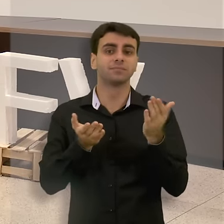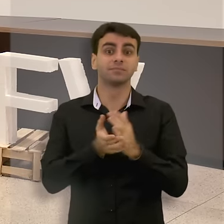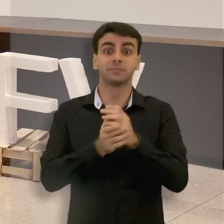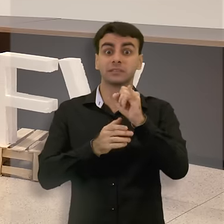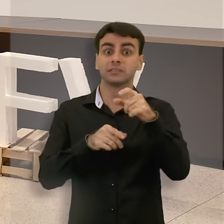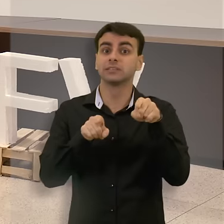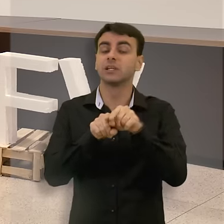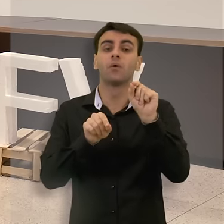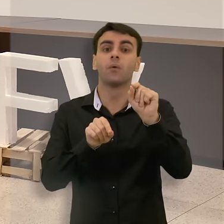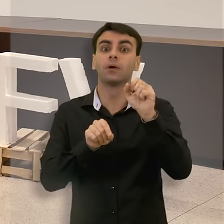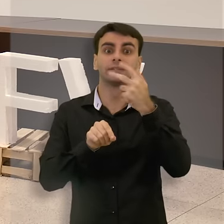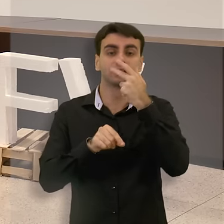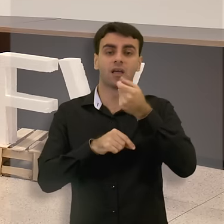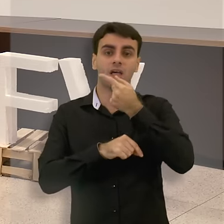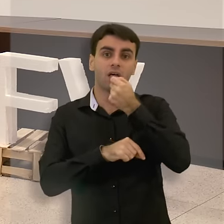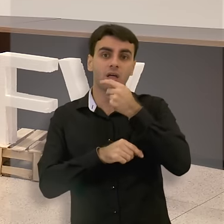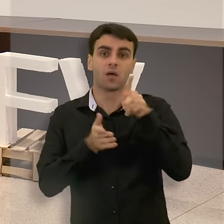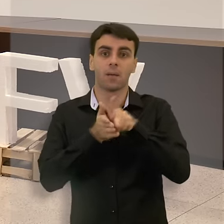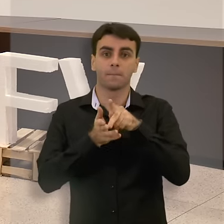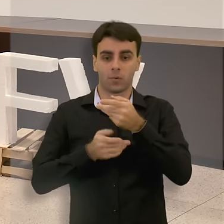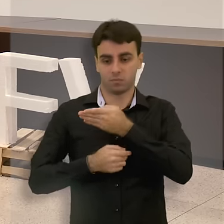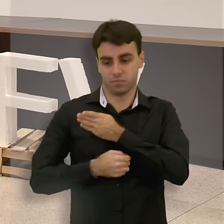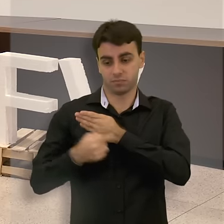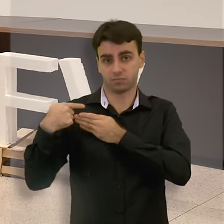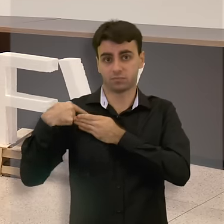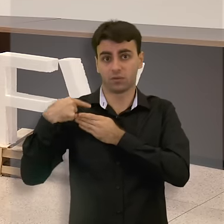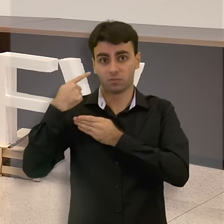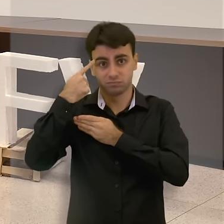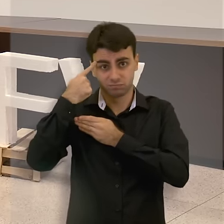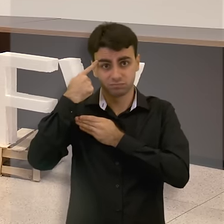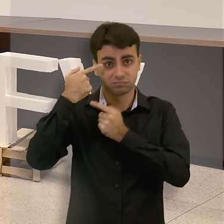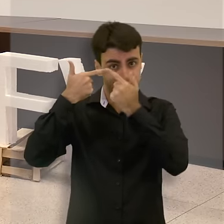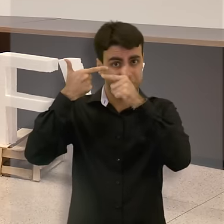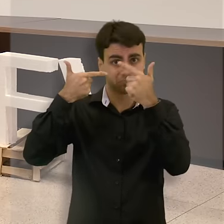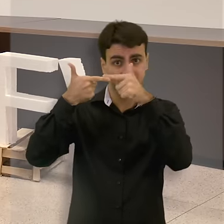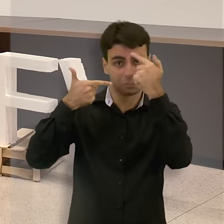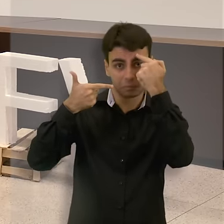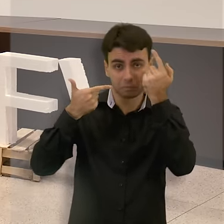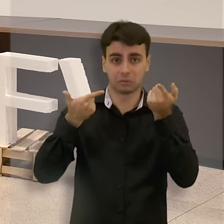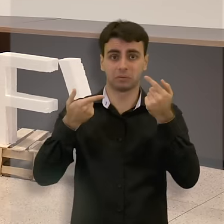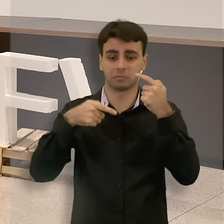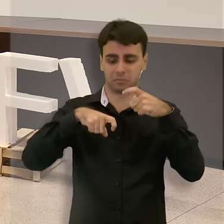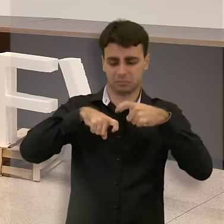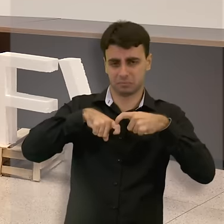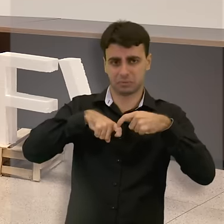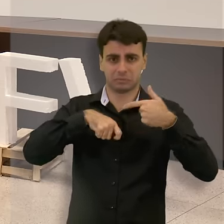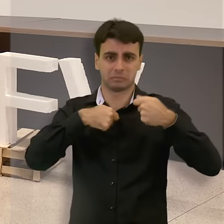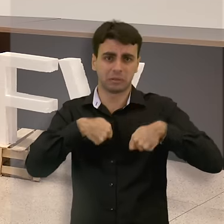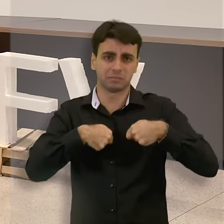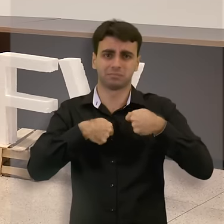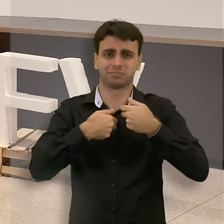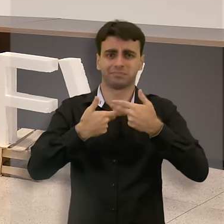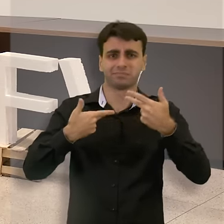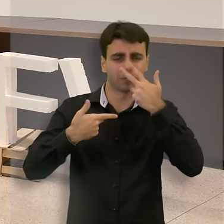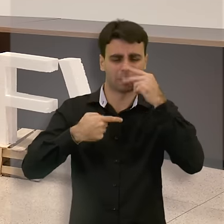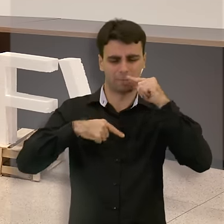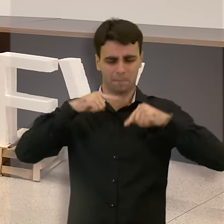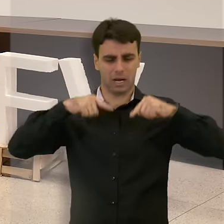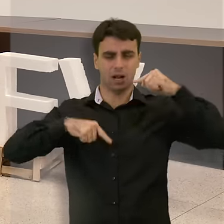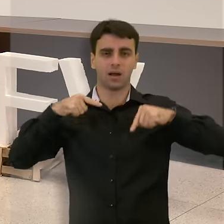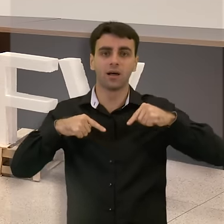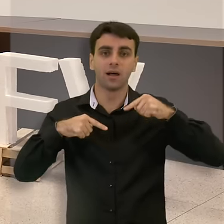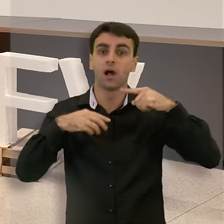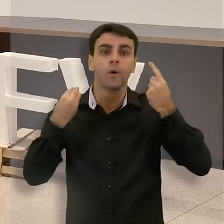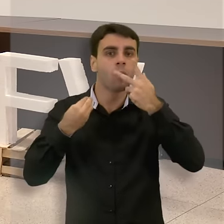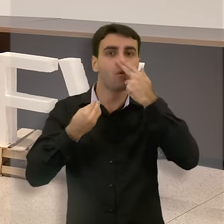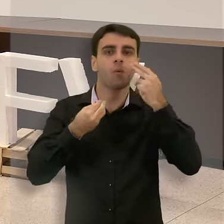sendo que aquilo que eu tomo para mexer no meu coração pode afetar o meu olho e pode prejudicar o meu joelho. E não tem ninguém